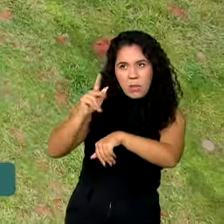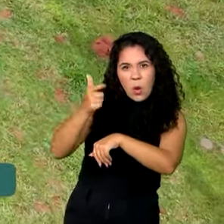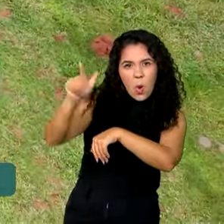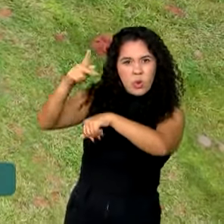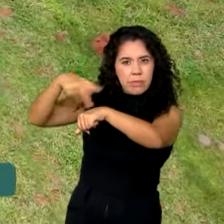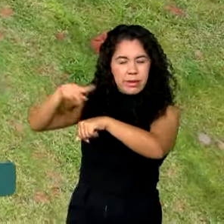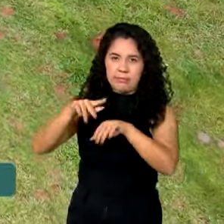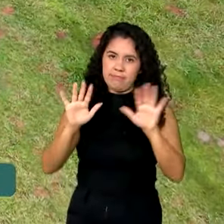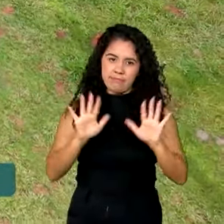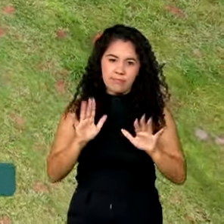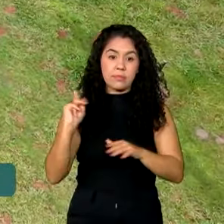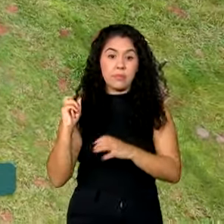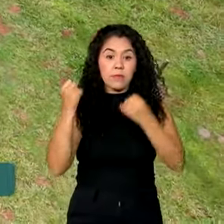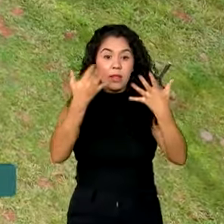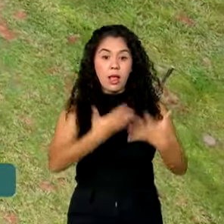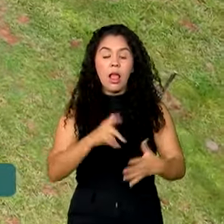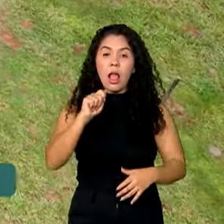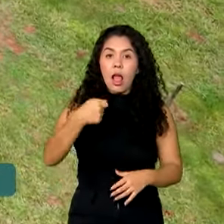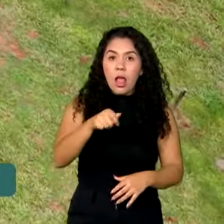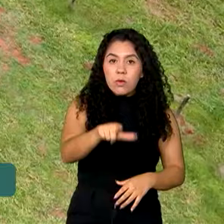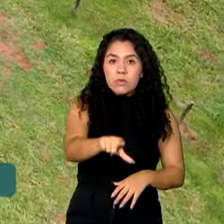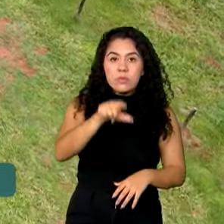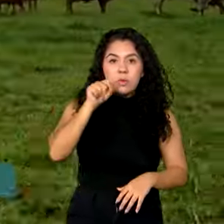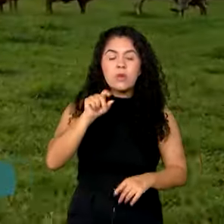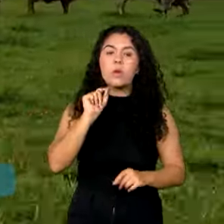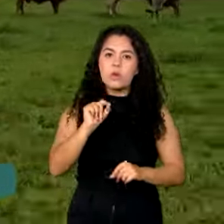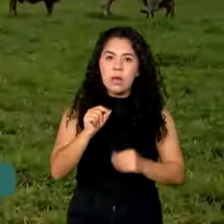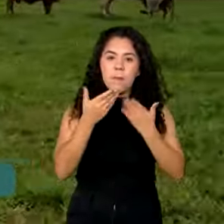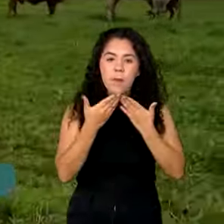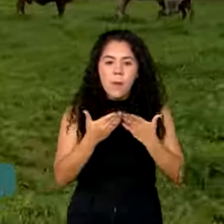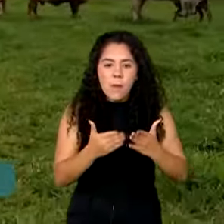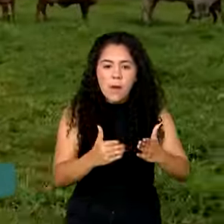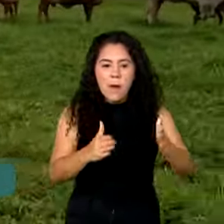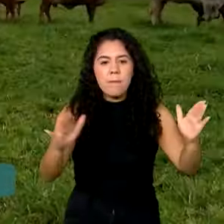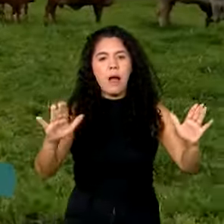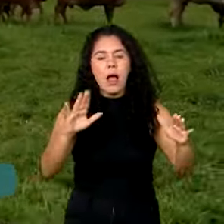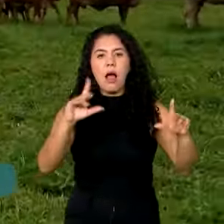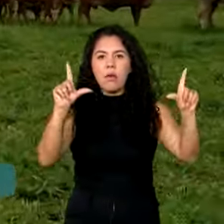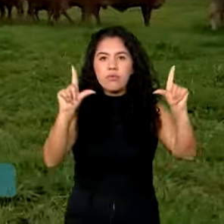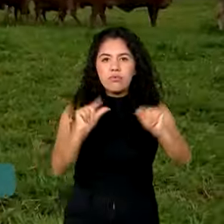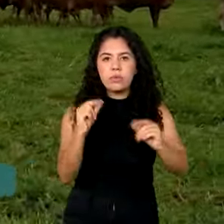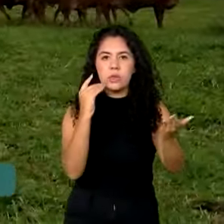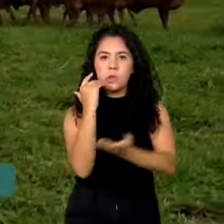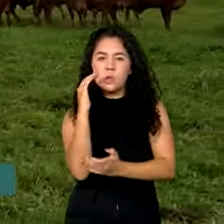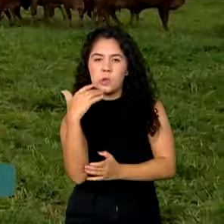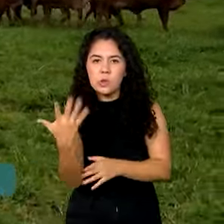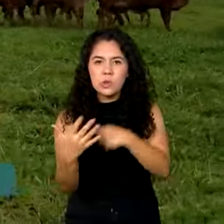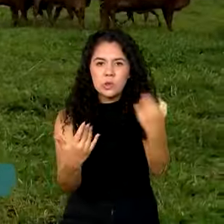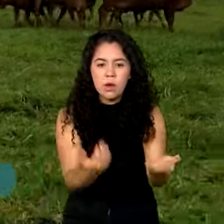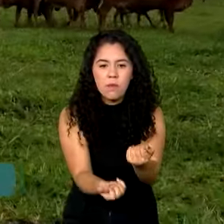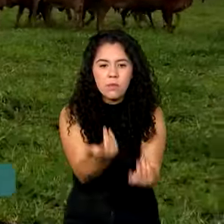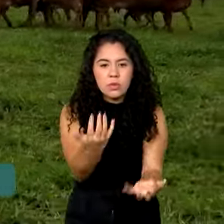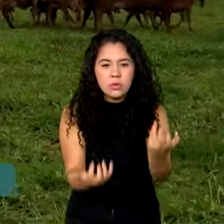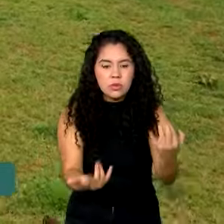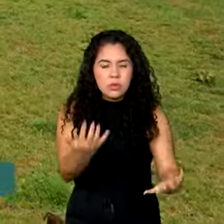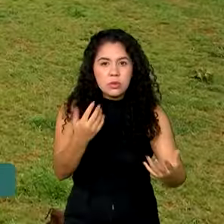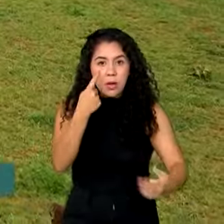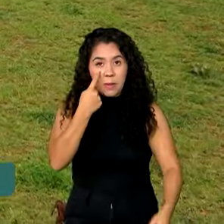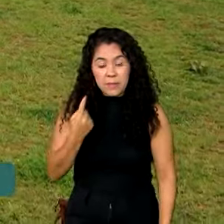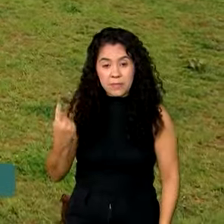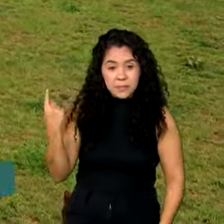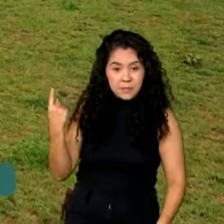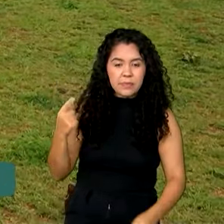aumentar a produtividade sem ampliar o desmatamento é o Programa Nacional de Conversão de Pastagens Degradadas